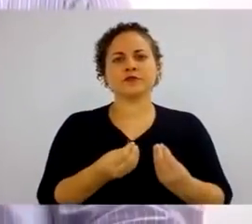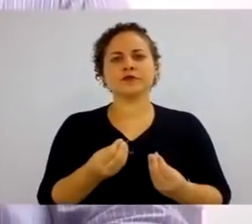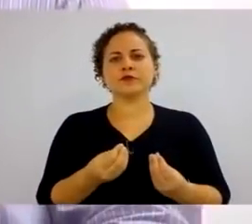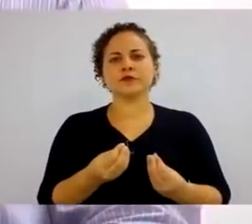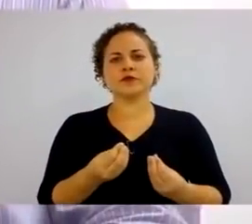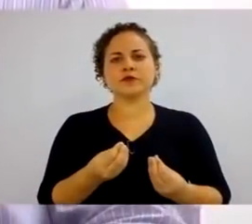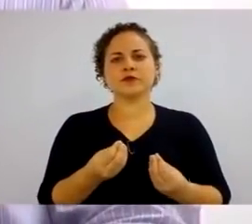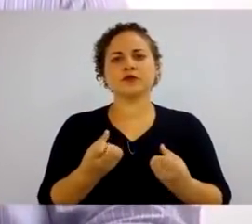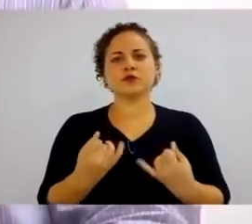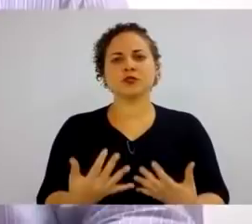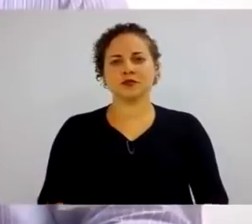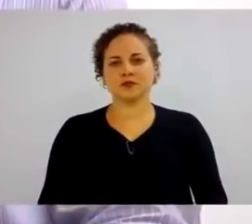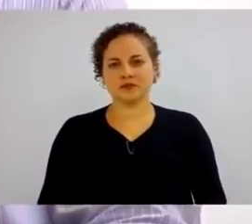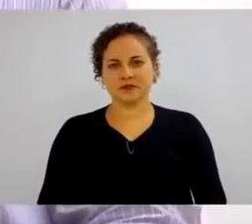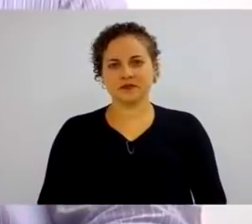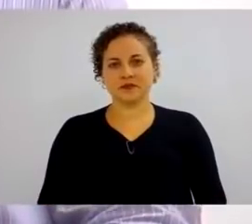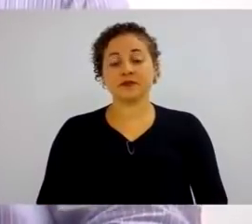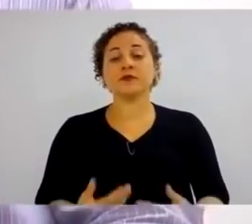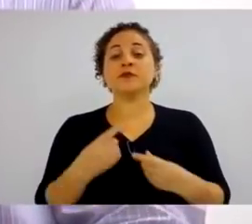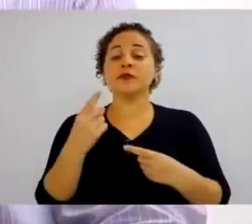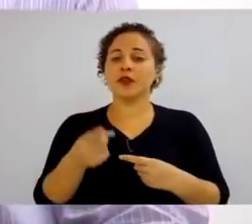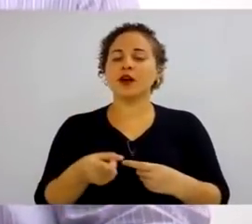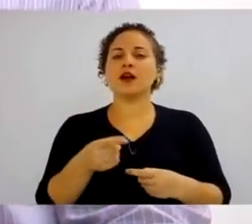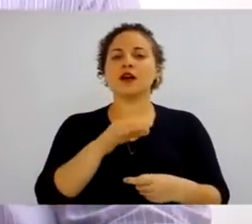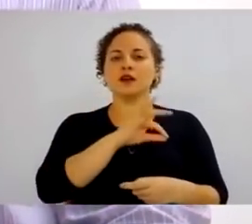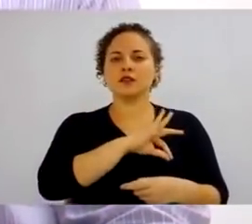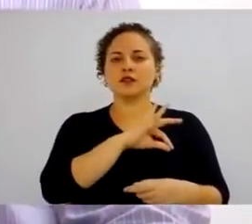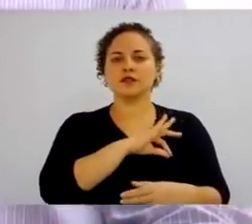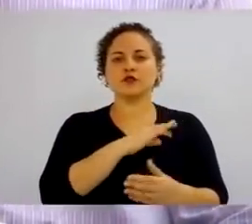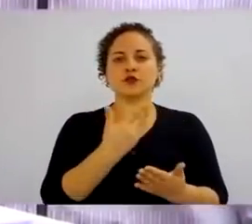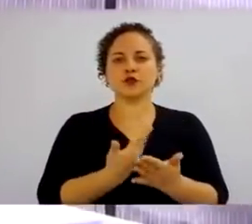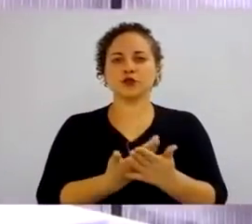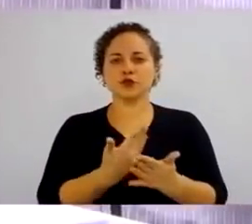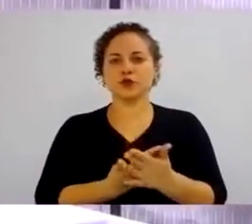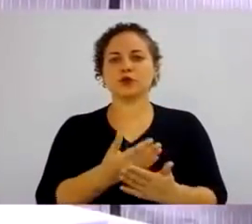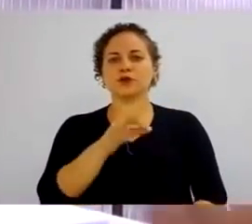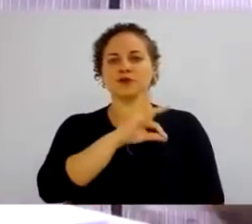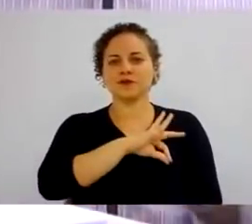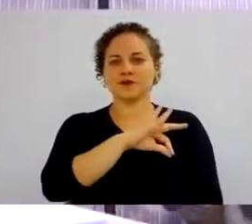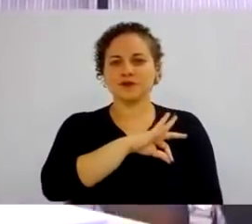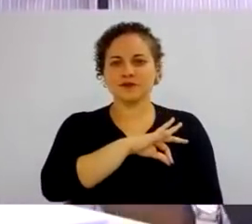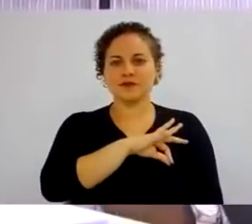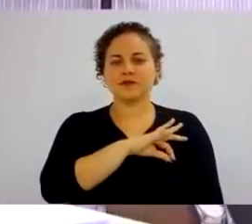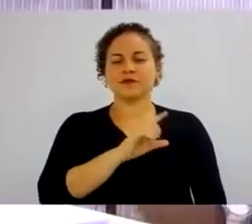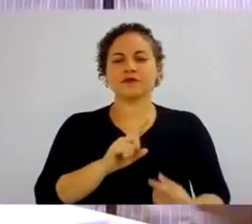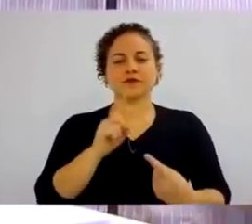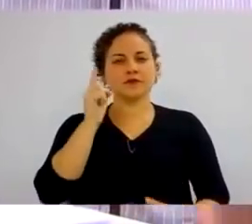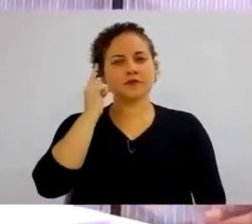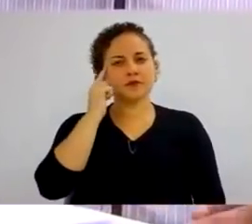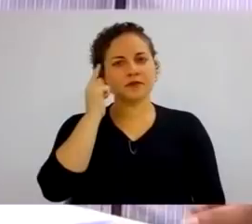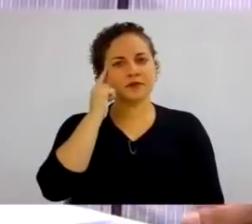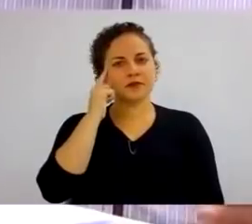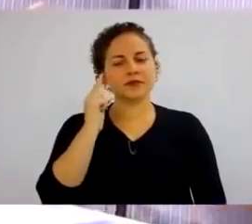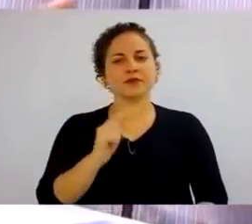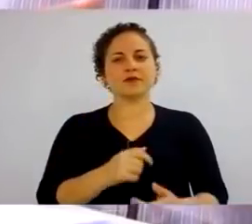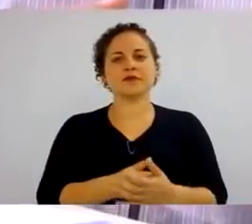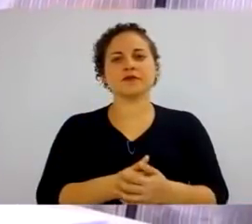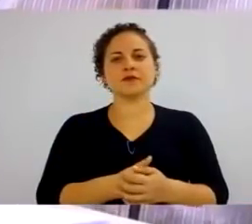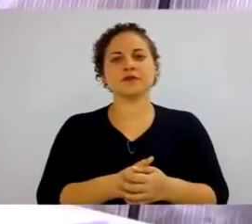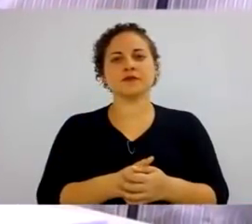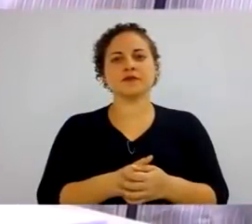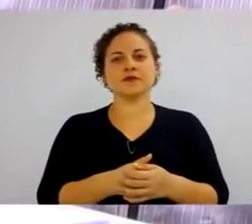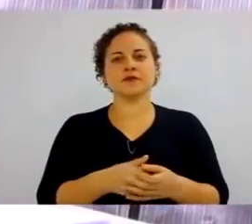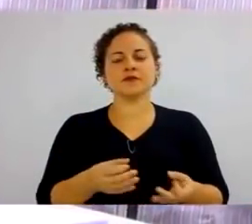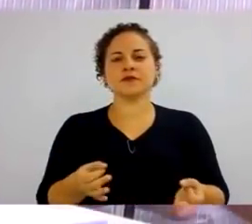falar? Remuneração, ou seja, o estudo da remuneração fixa e remuneração